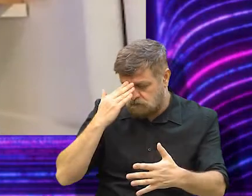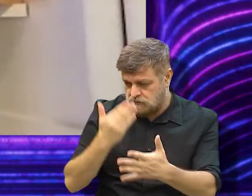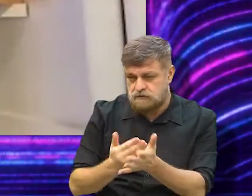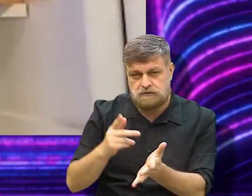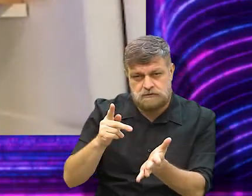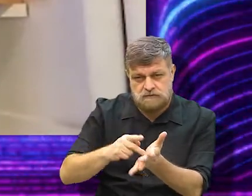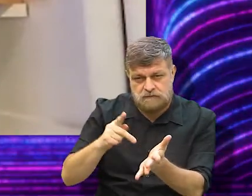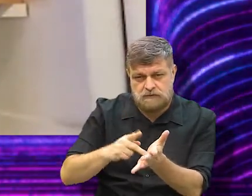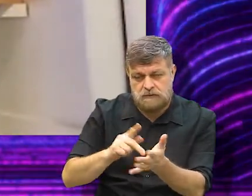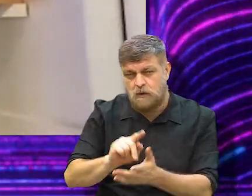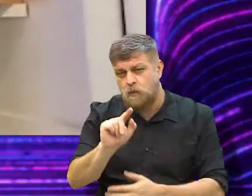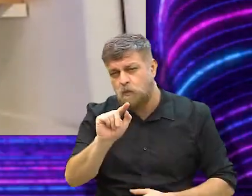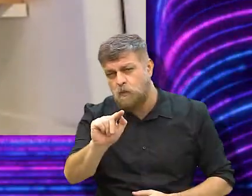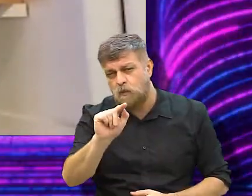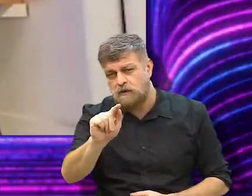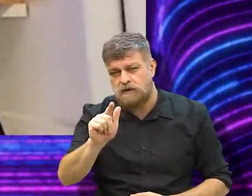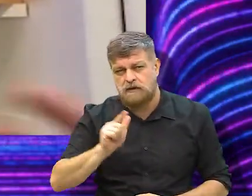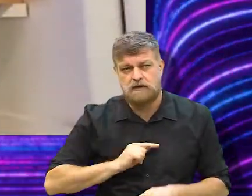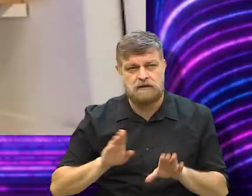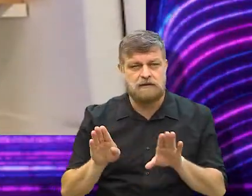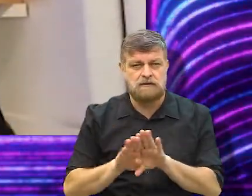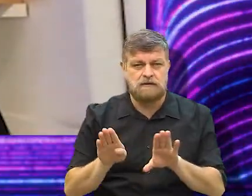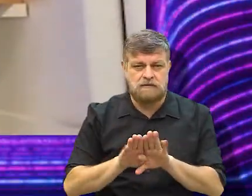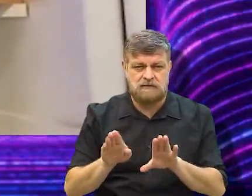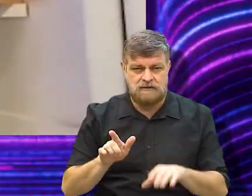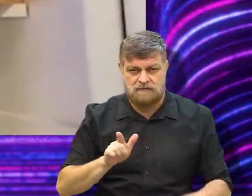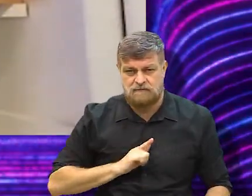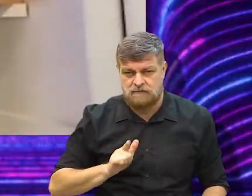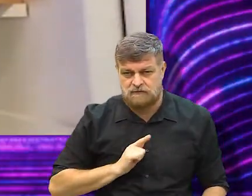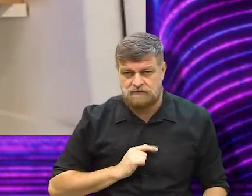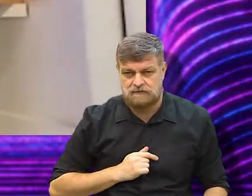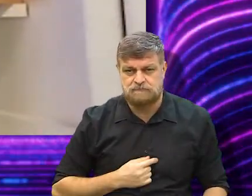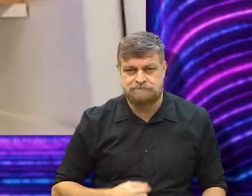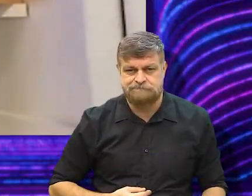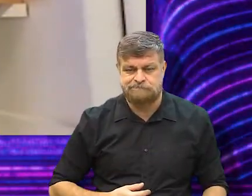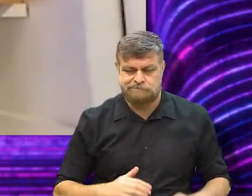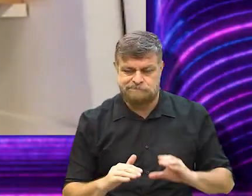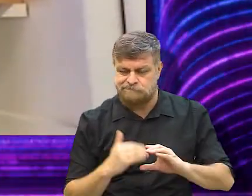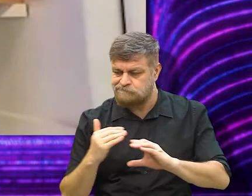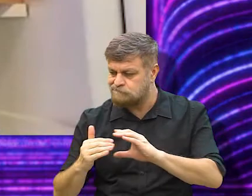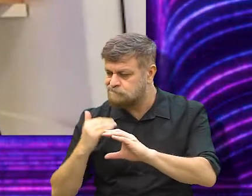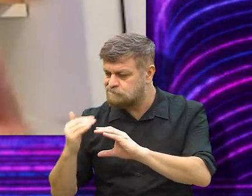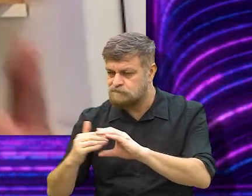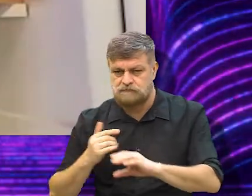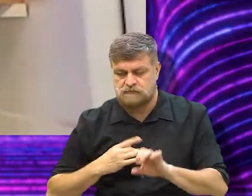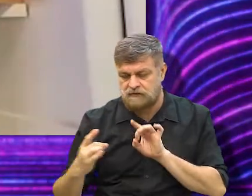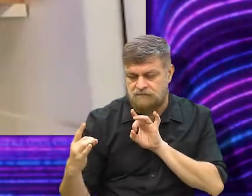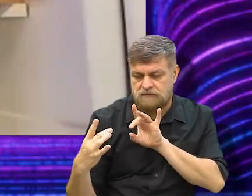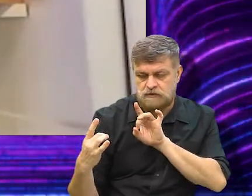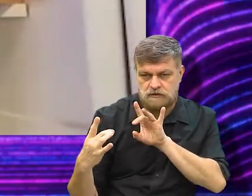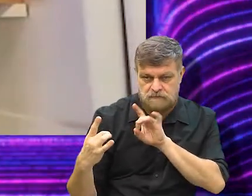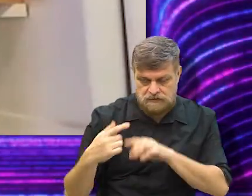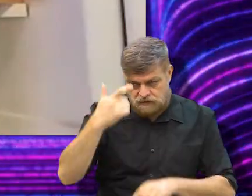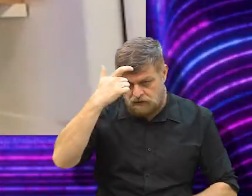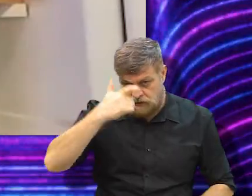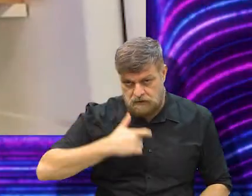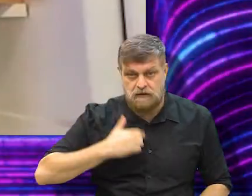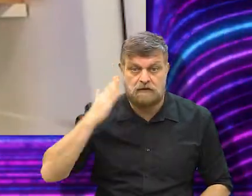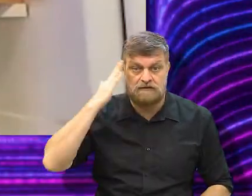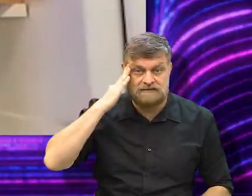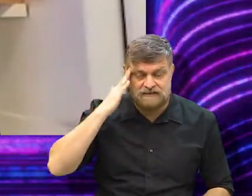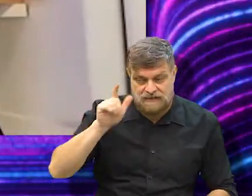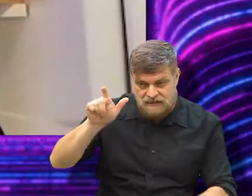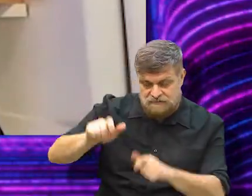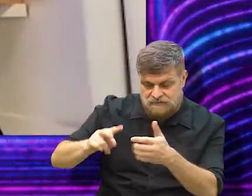com certeza, eu falo isso porque também, em função de muitos e muitos feedbacks que eu já estou tendo de leitores, com certeza, vocês